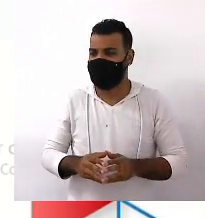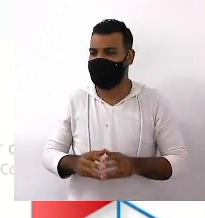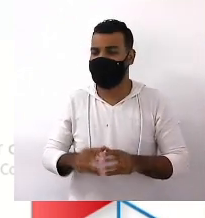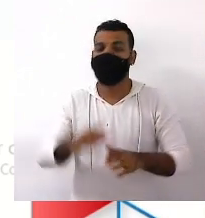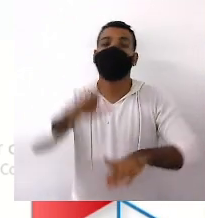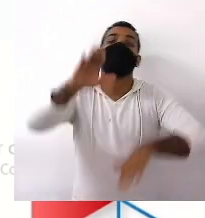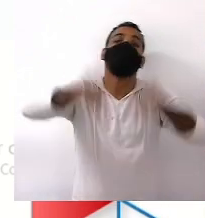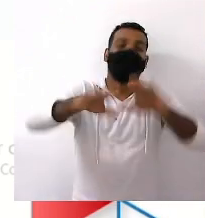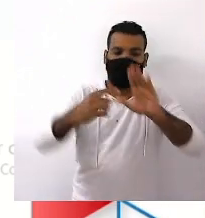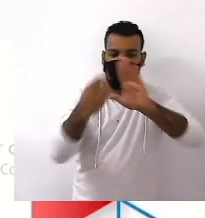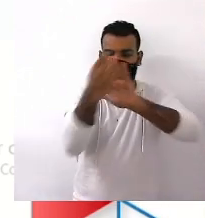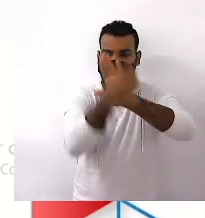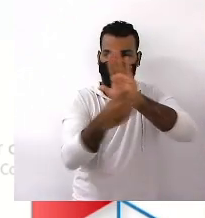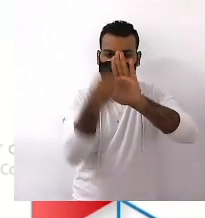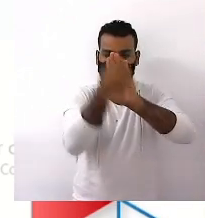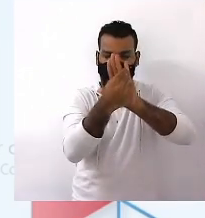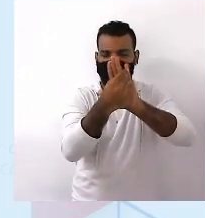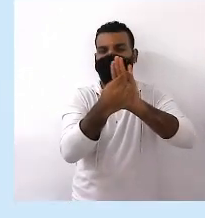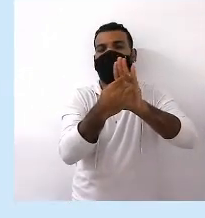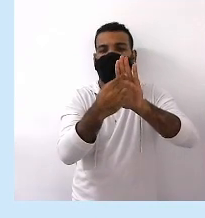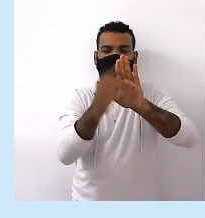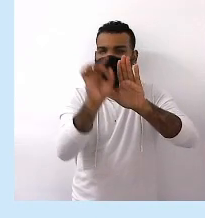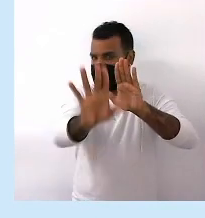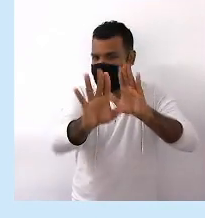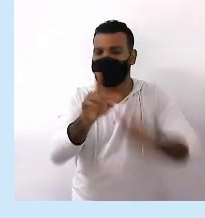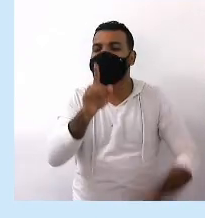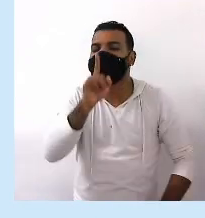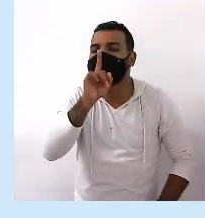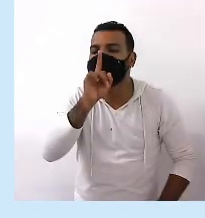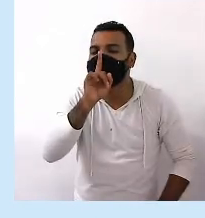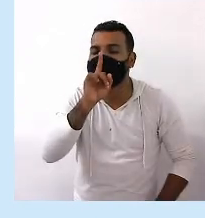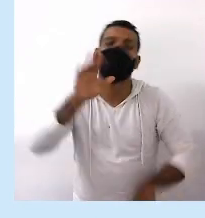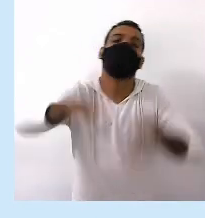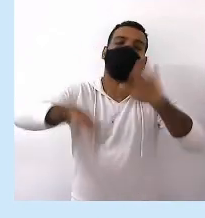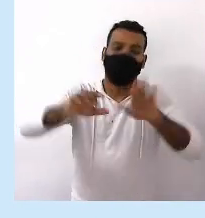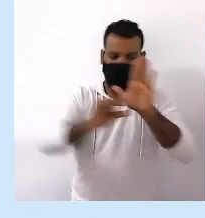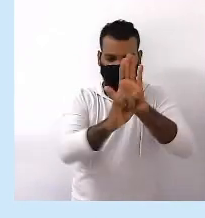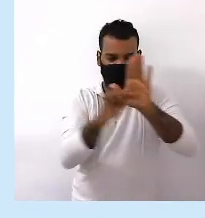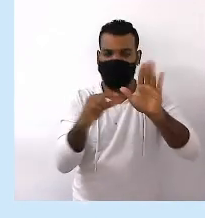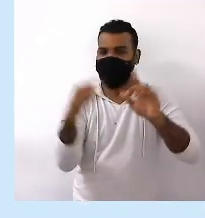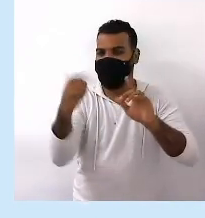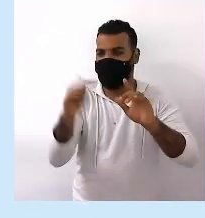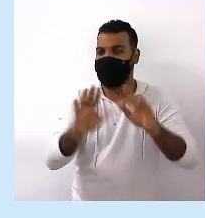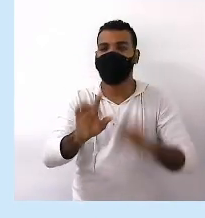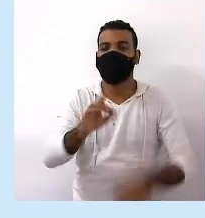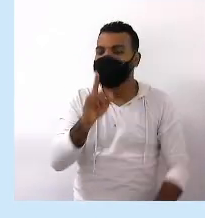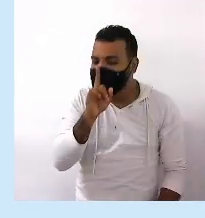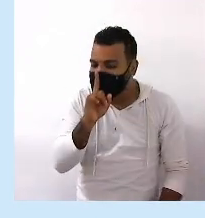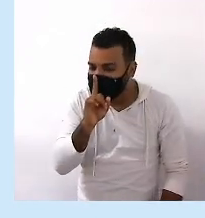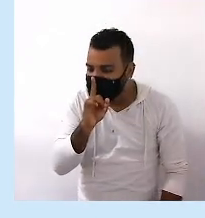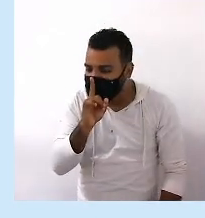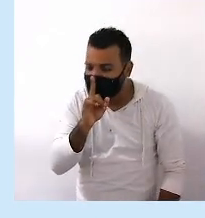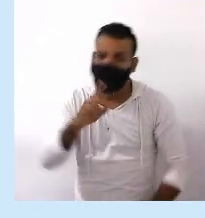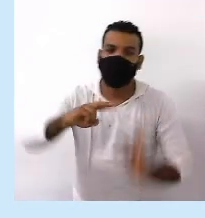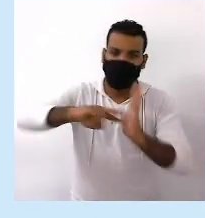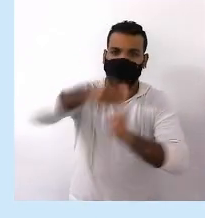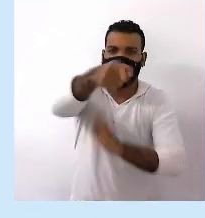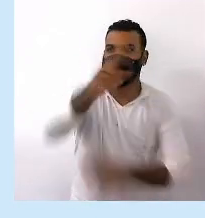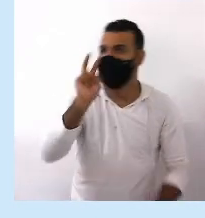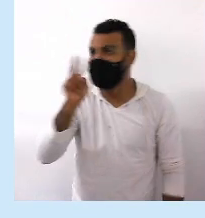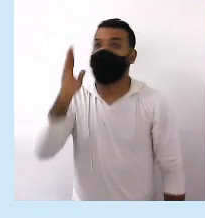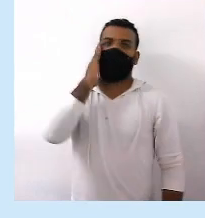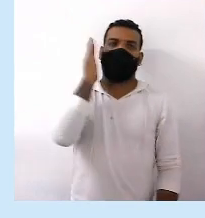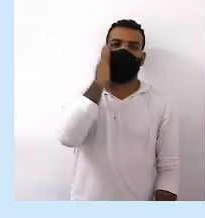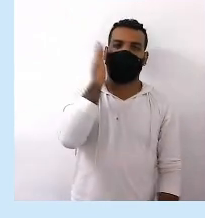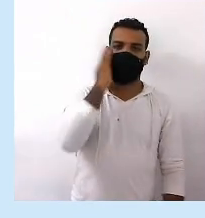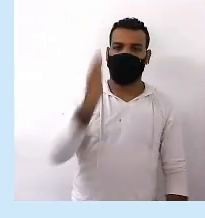escrito por favor Às vezes É só Essa imagem De uma enfermeira Com esse dedinho Assim na boca Dizendo assim ó Silêncio Geralmente está em